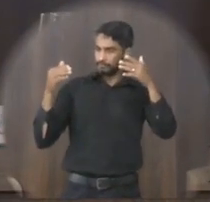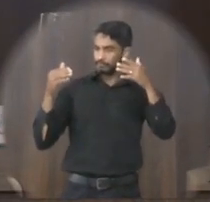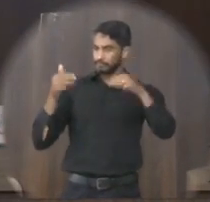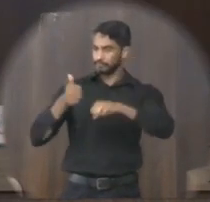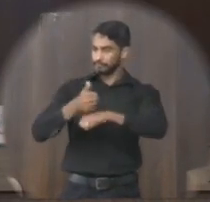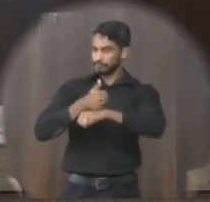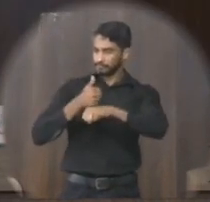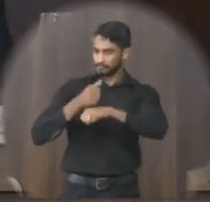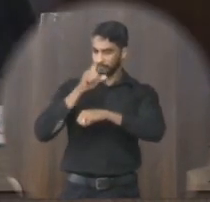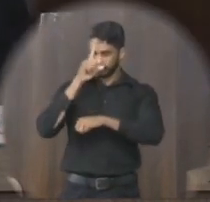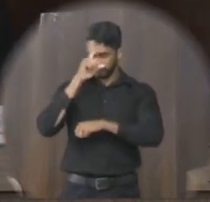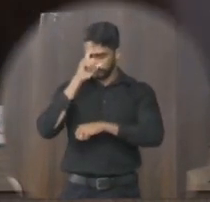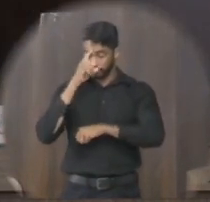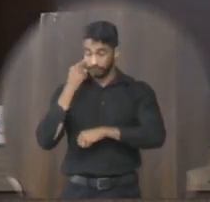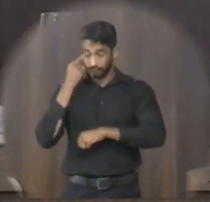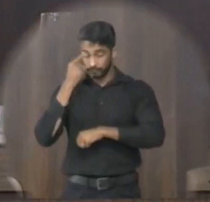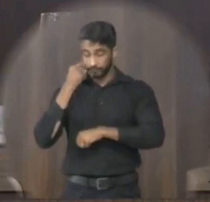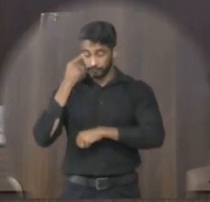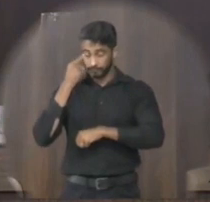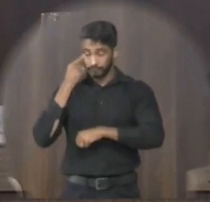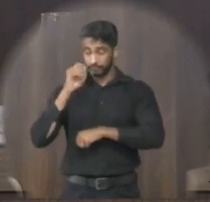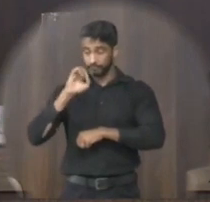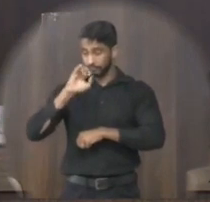profissionais do hospital de olhos de Janaúba